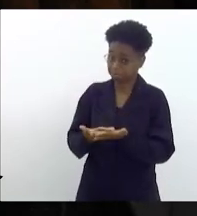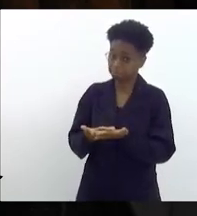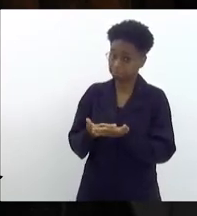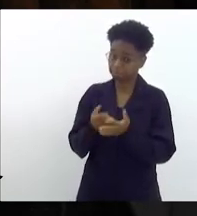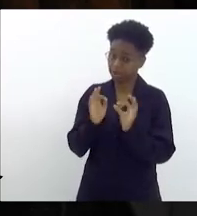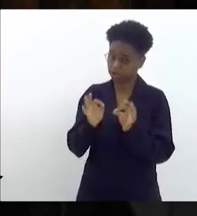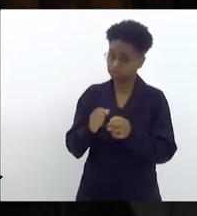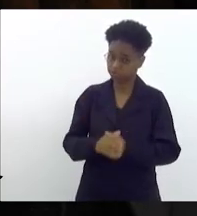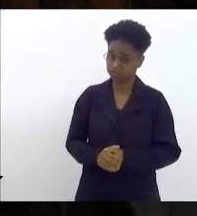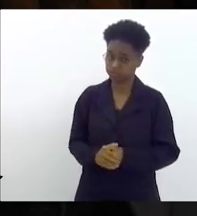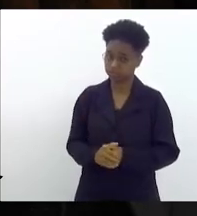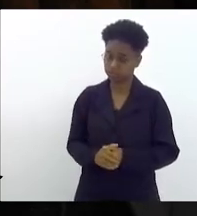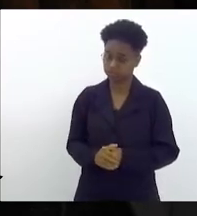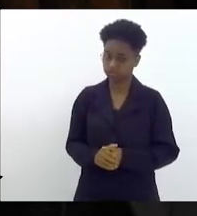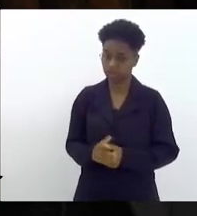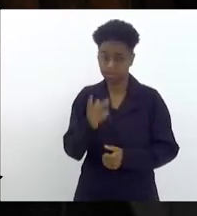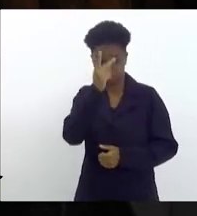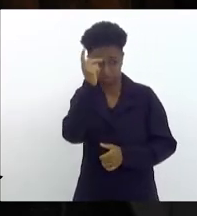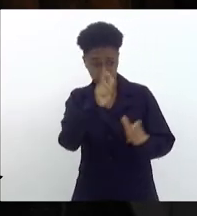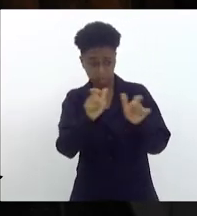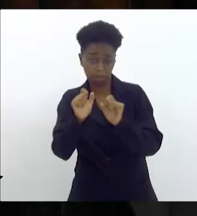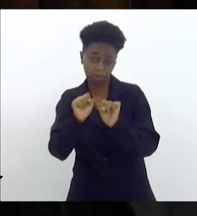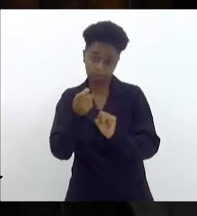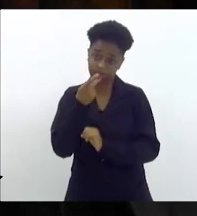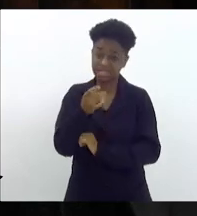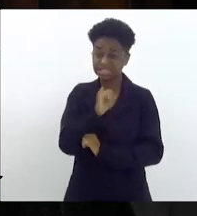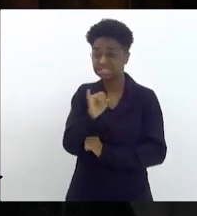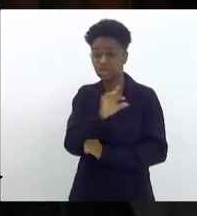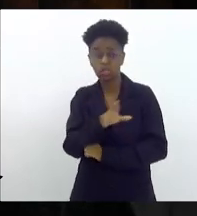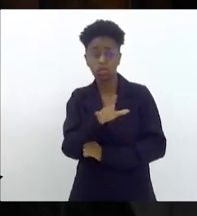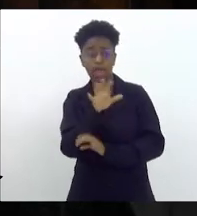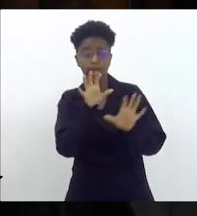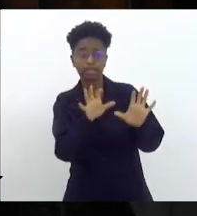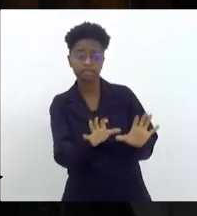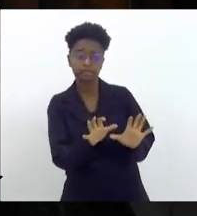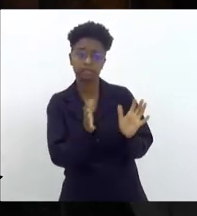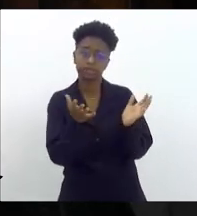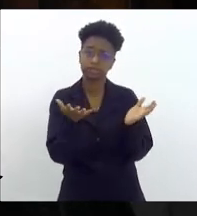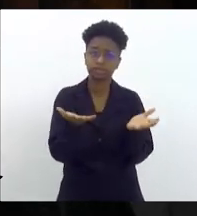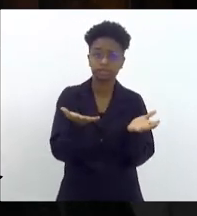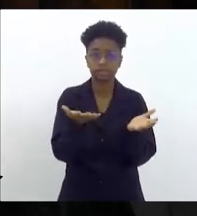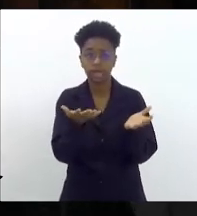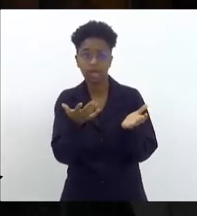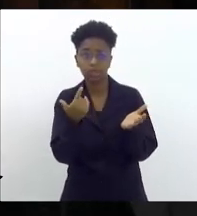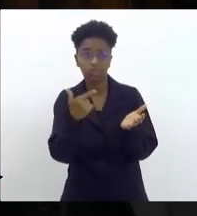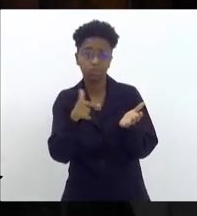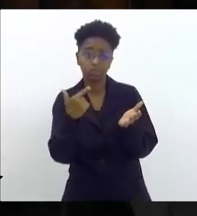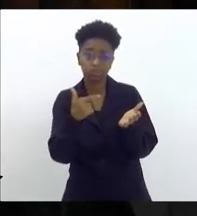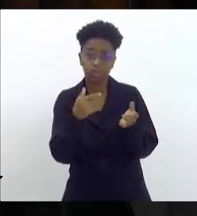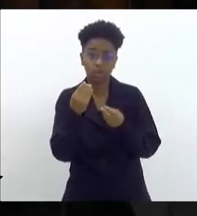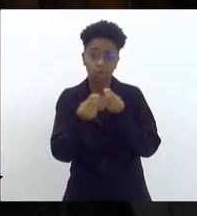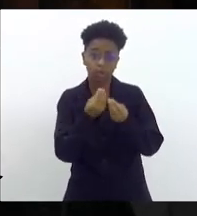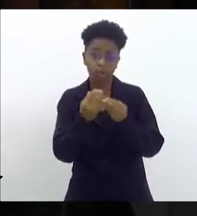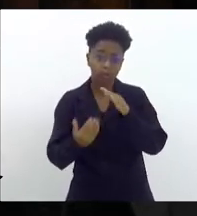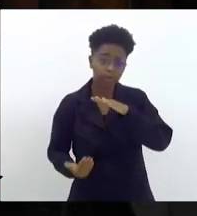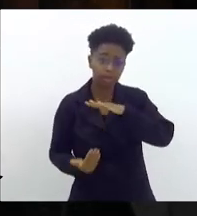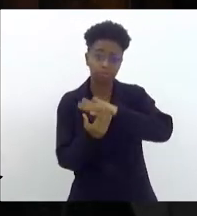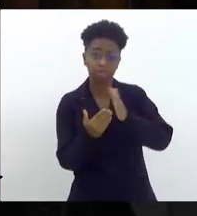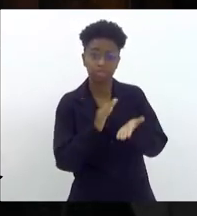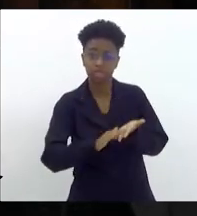Alguns podem dizer assim, bom, mas se não fosse isso, não há prova nenhum teto de gastos.